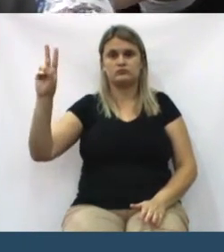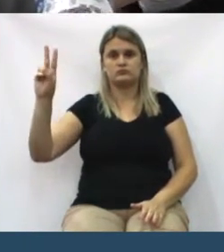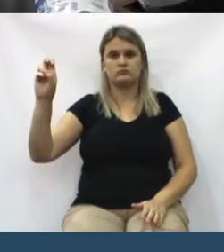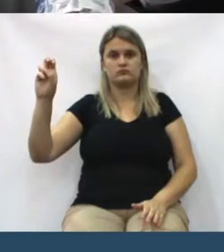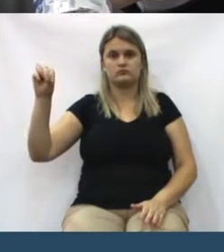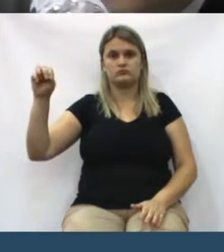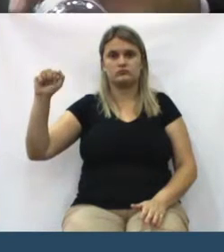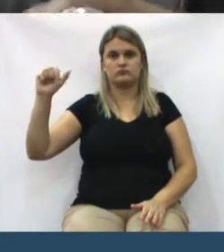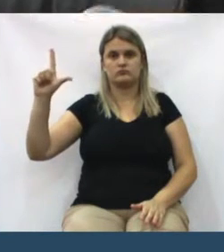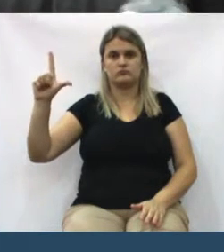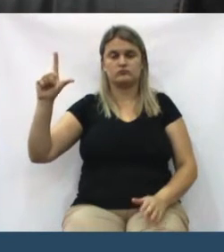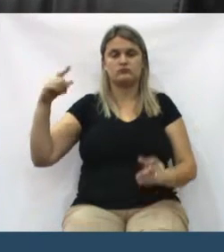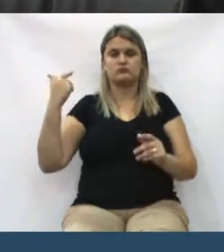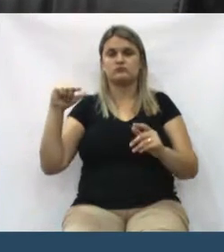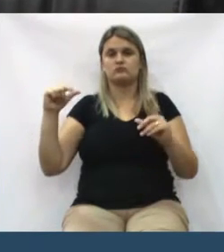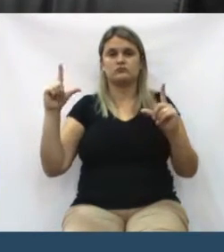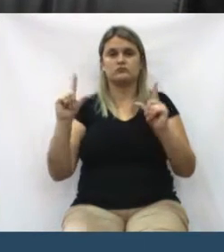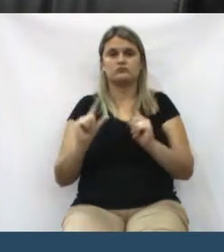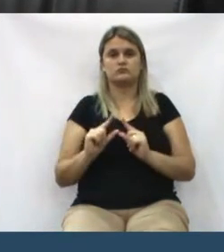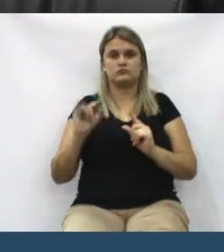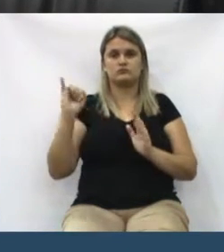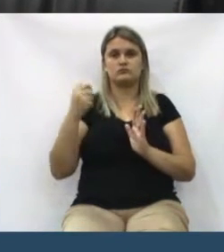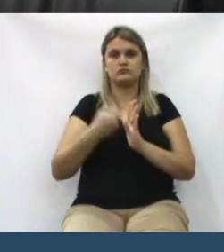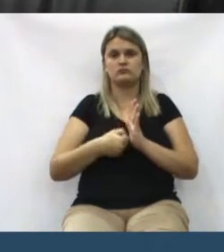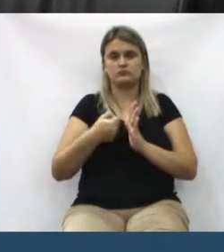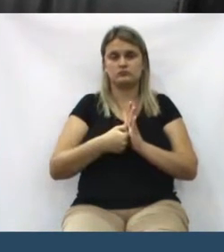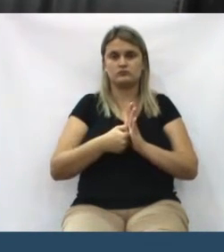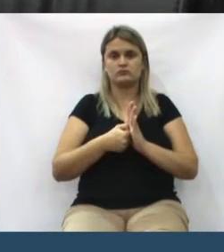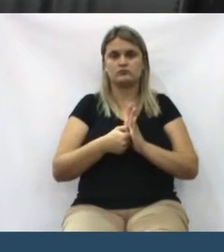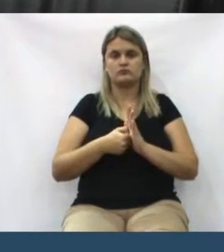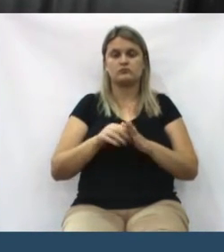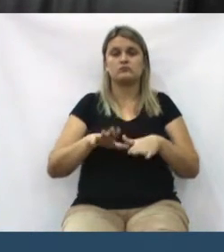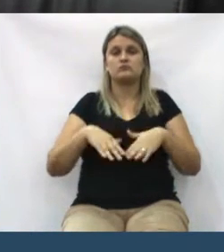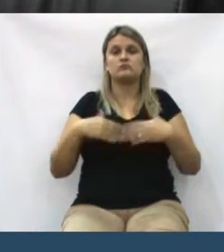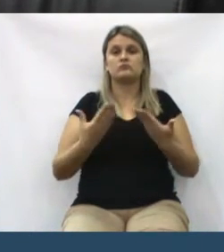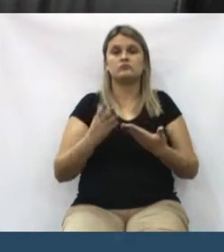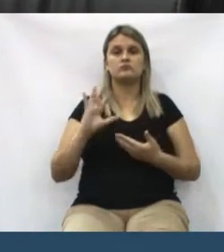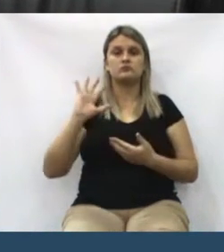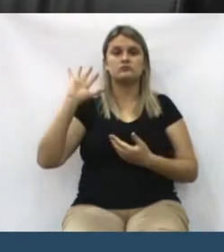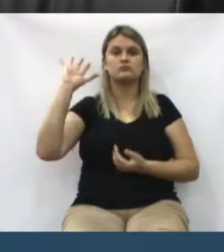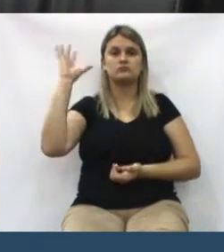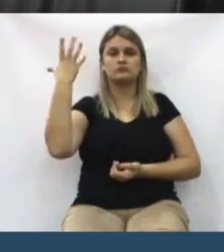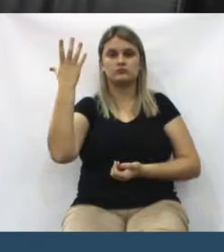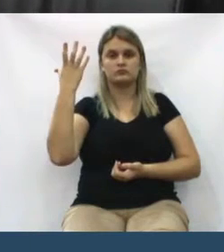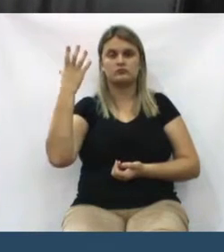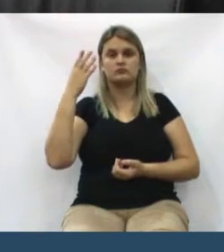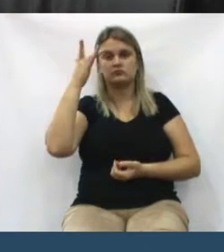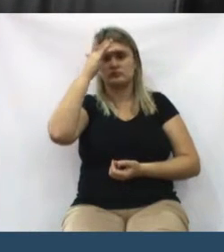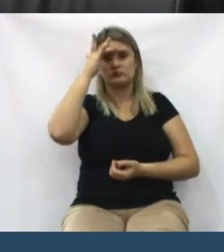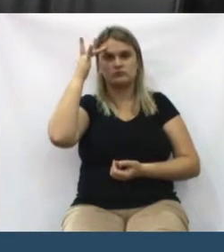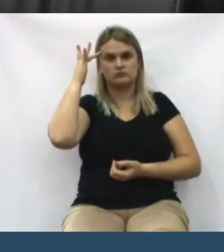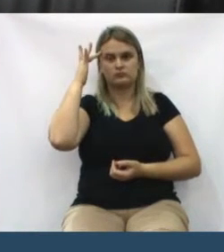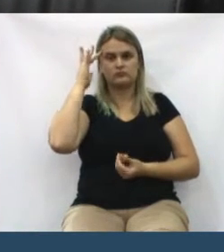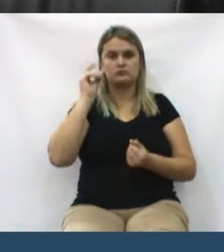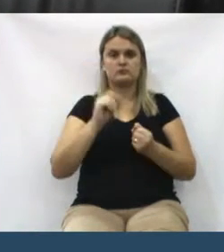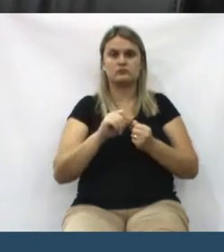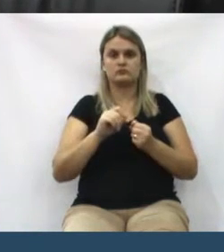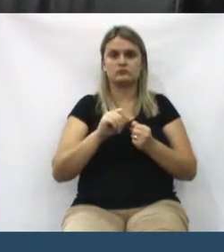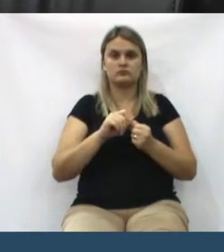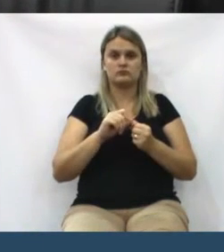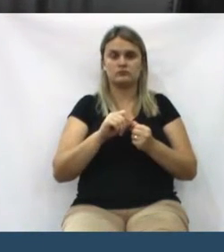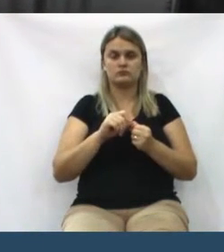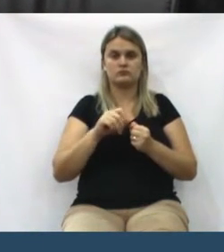não sai no valor venal, quando ocorre do munícipe fazer o